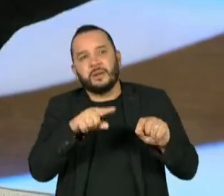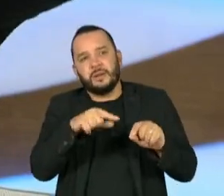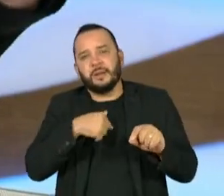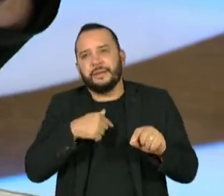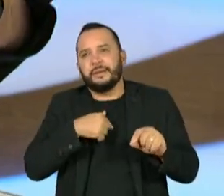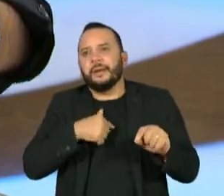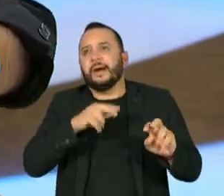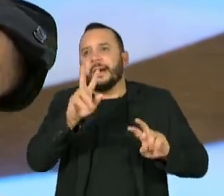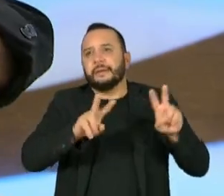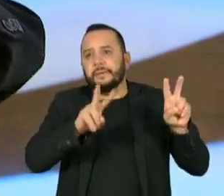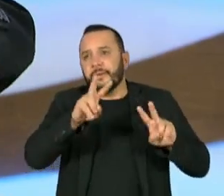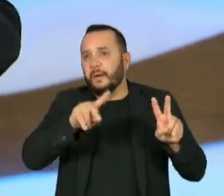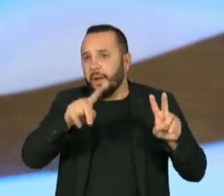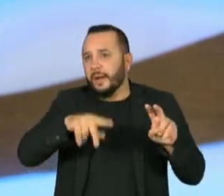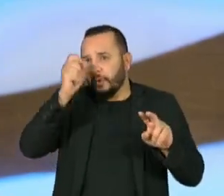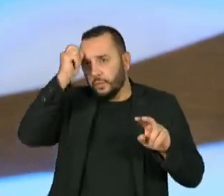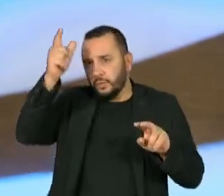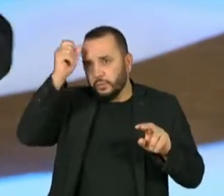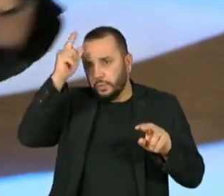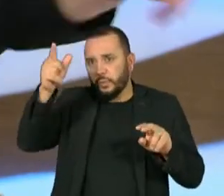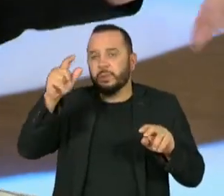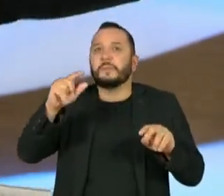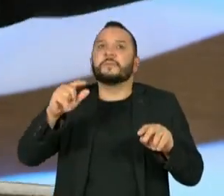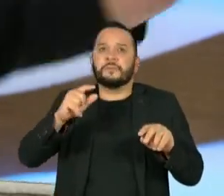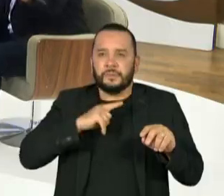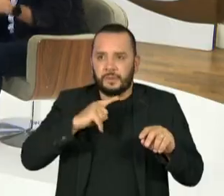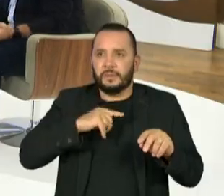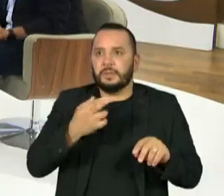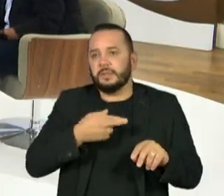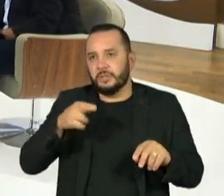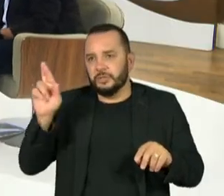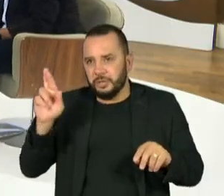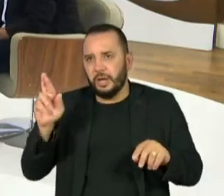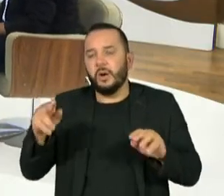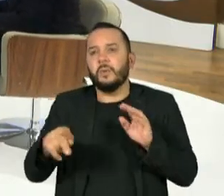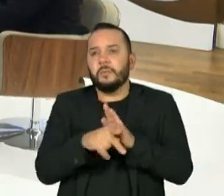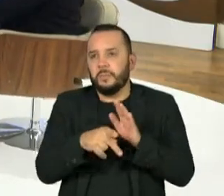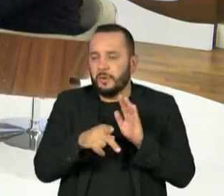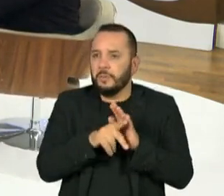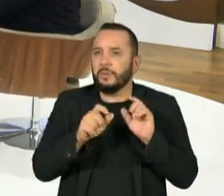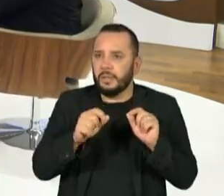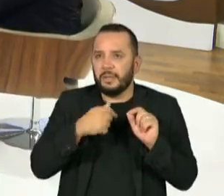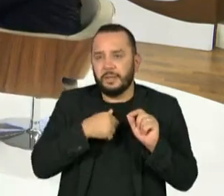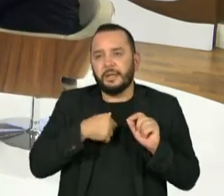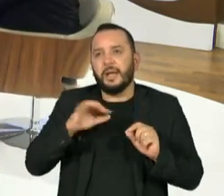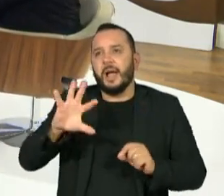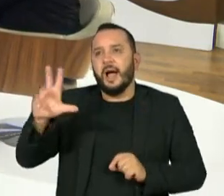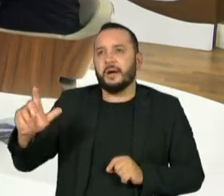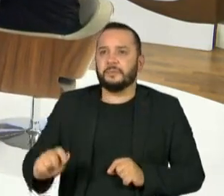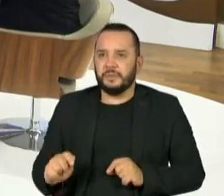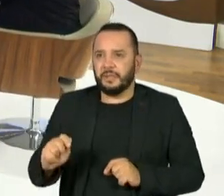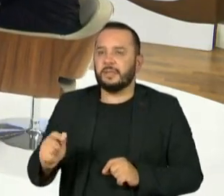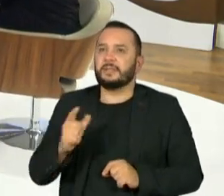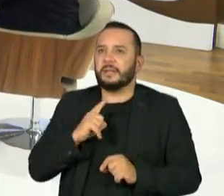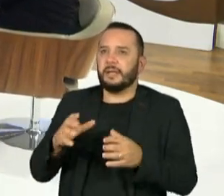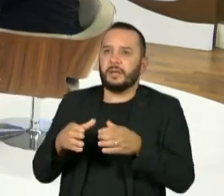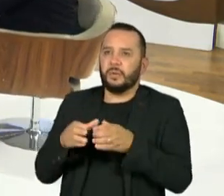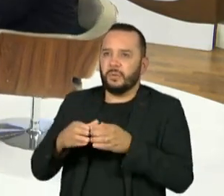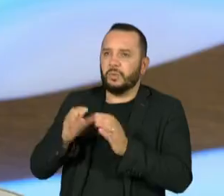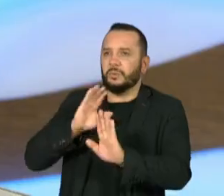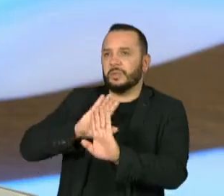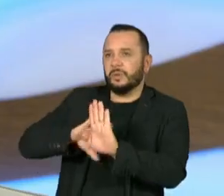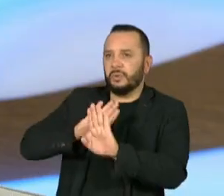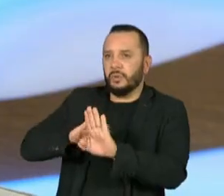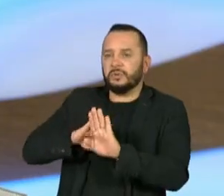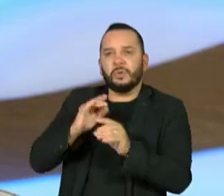celebração cultural como origem de religião de matriz africana. Então, a gente vê muitos grupos ideológicos contra o